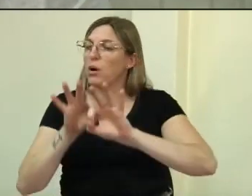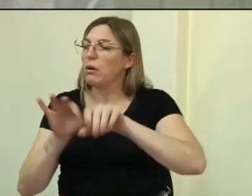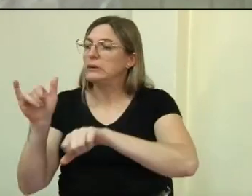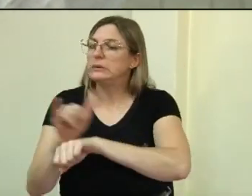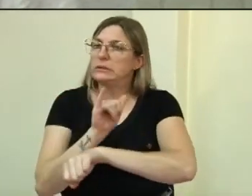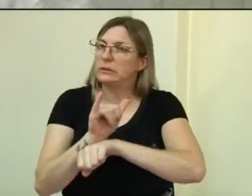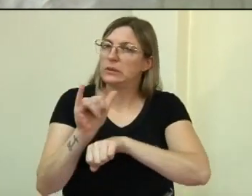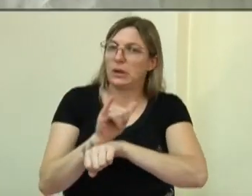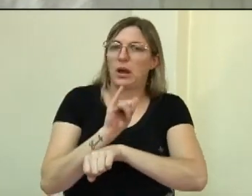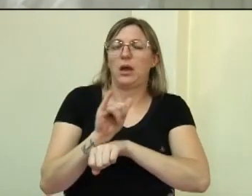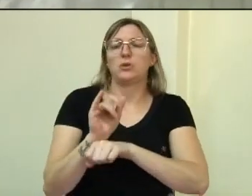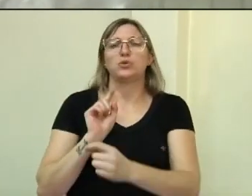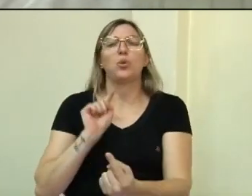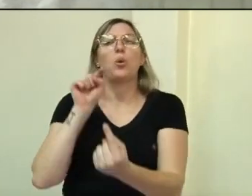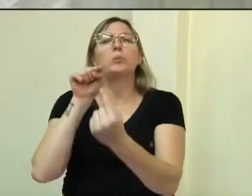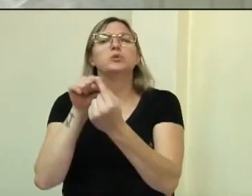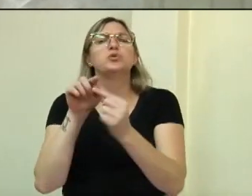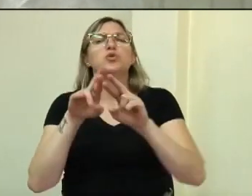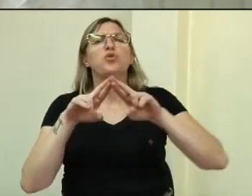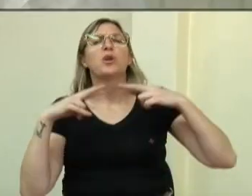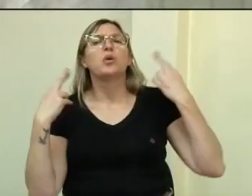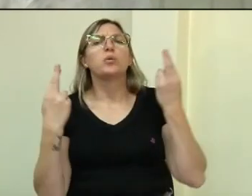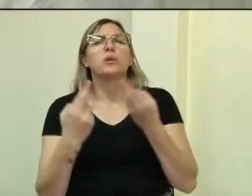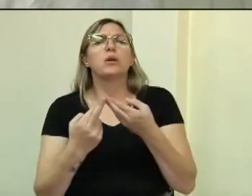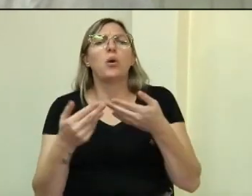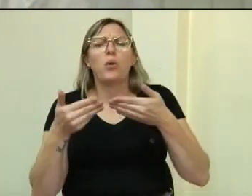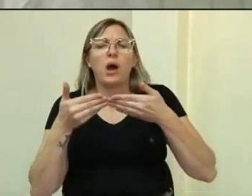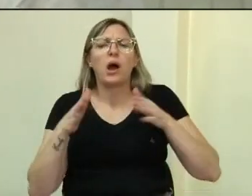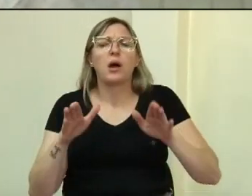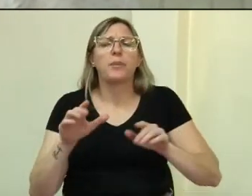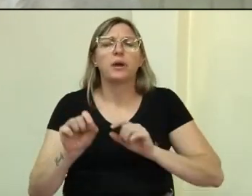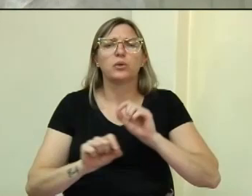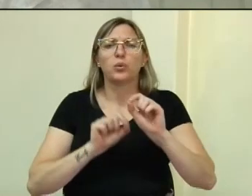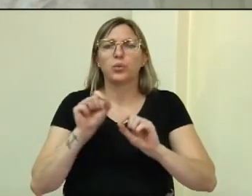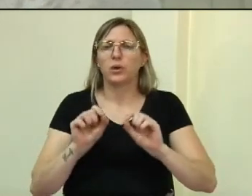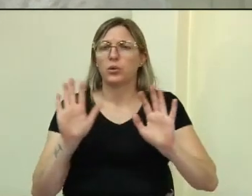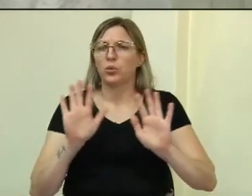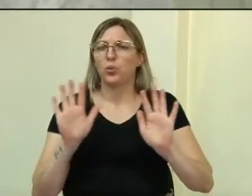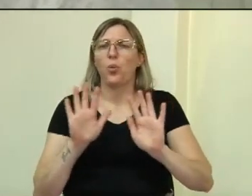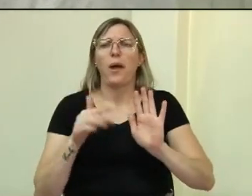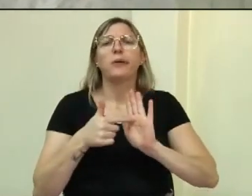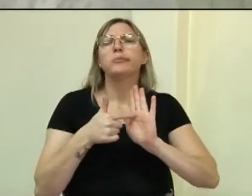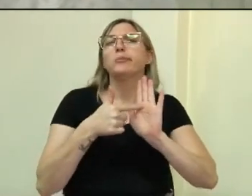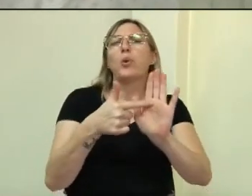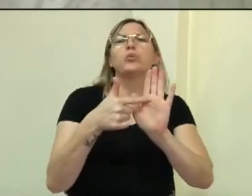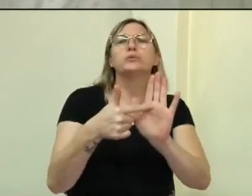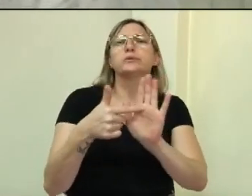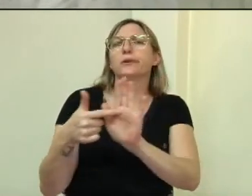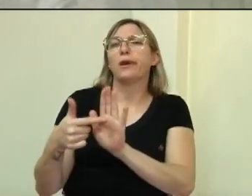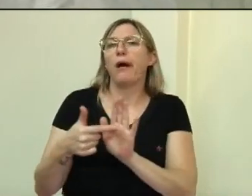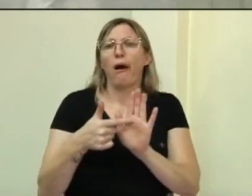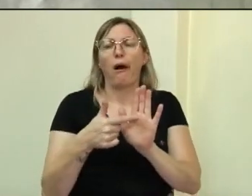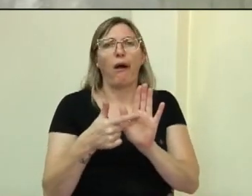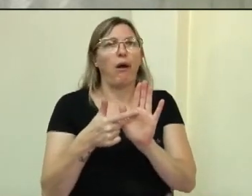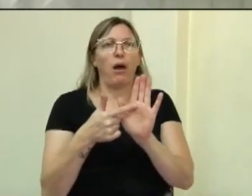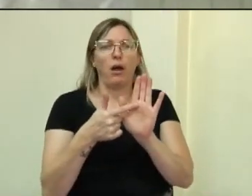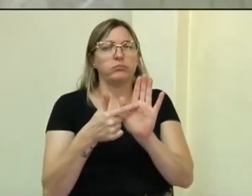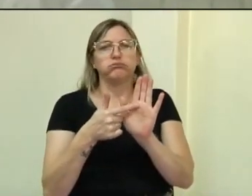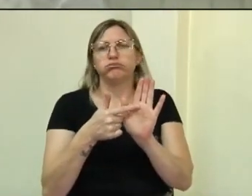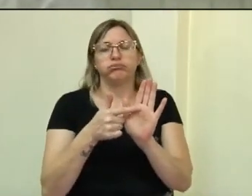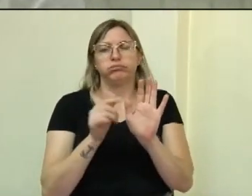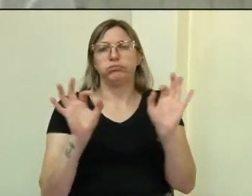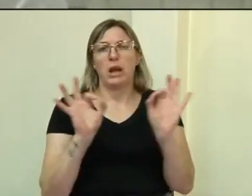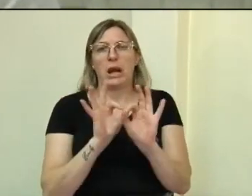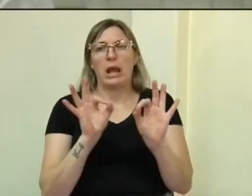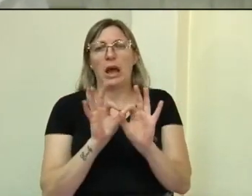O nosso objetivo na audiência pública não é uma questão de exposição, mas sim de construção de